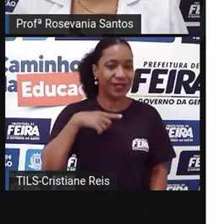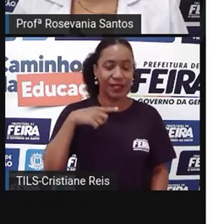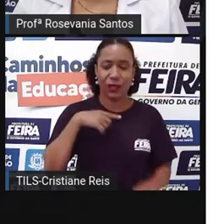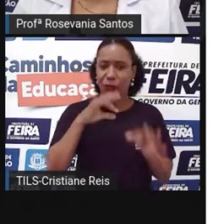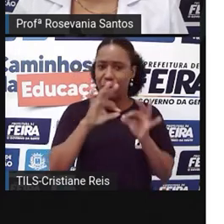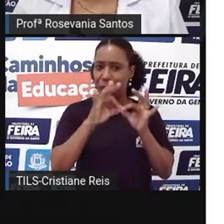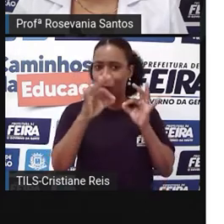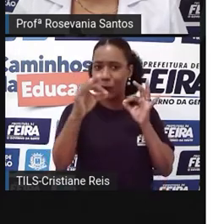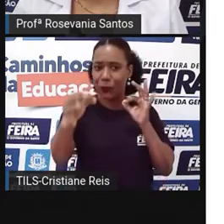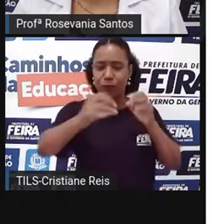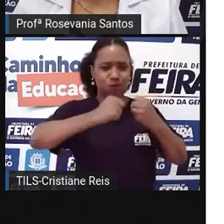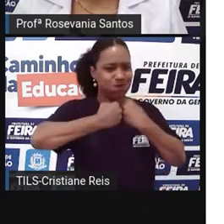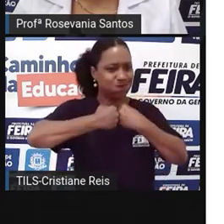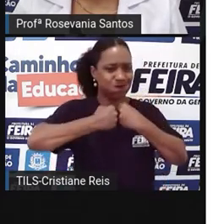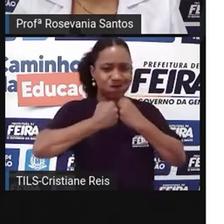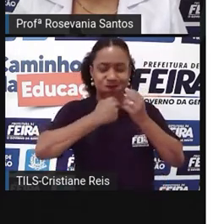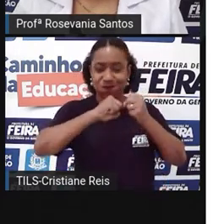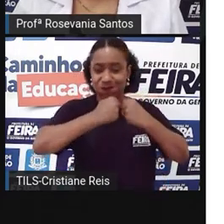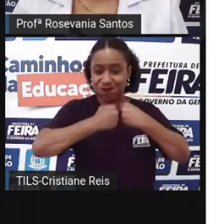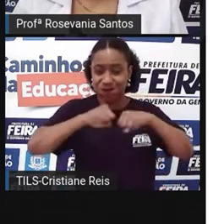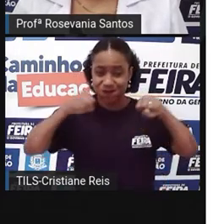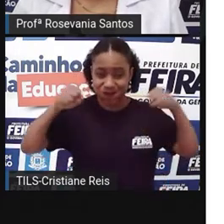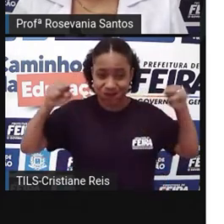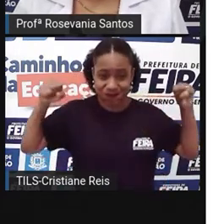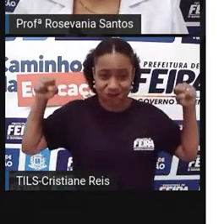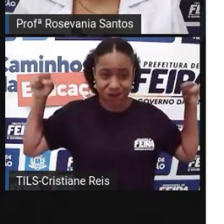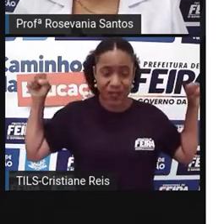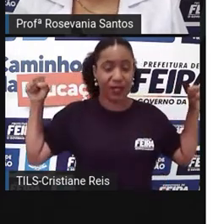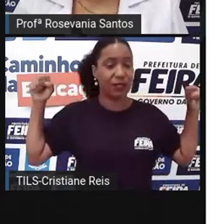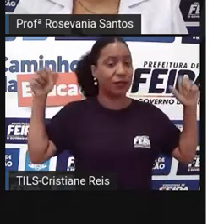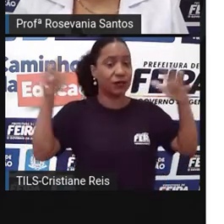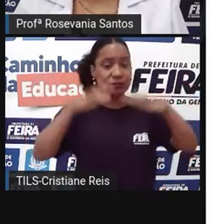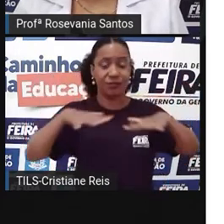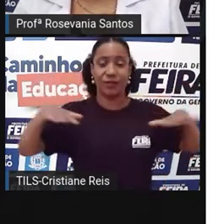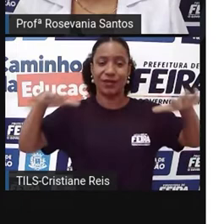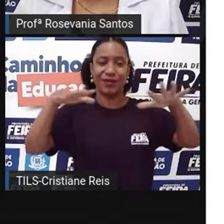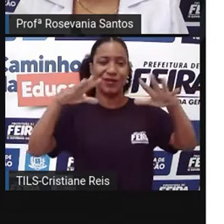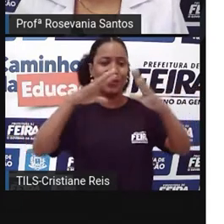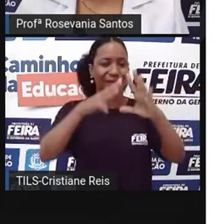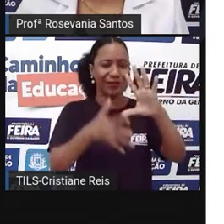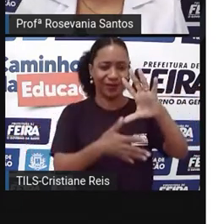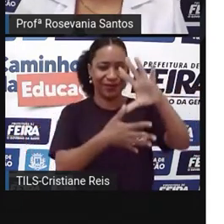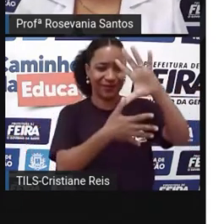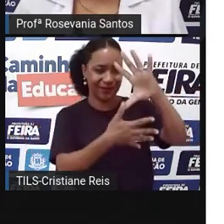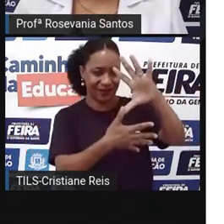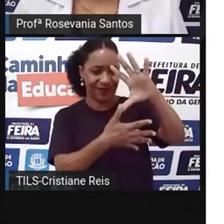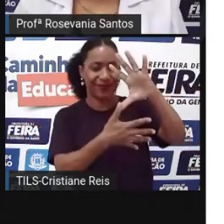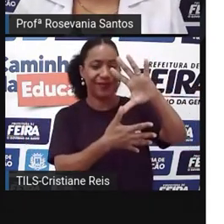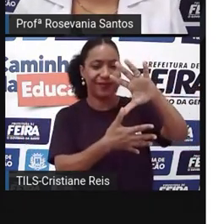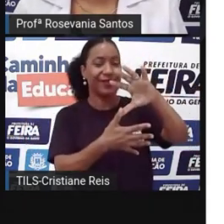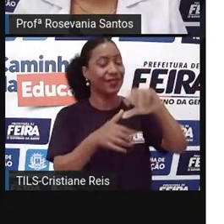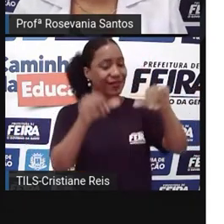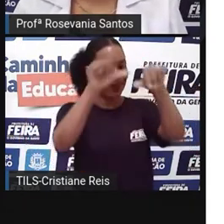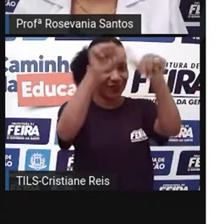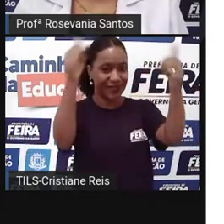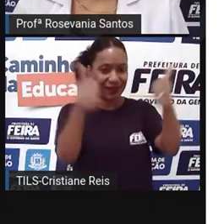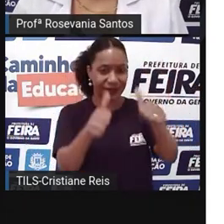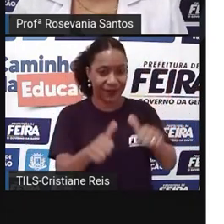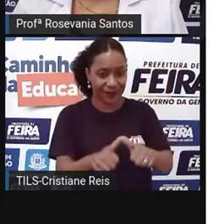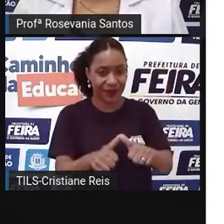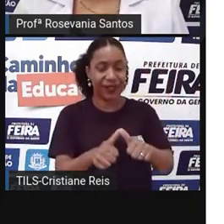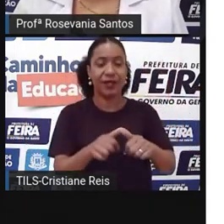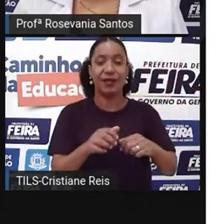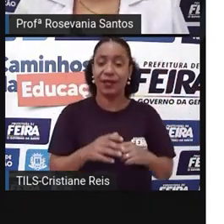essa região englobou, né. Então, ela é considerada também, título de característica menos populosa.